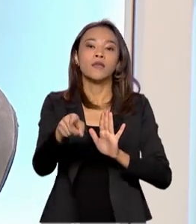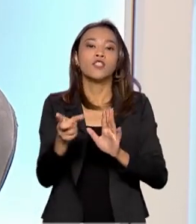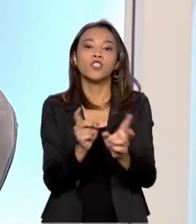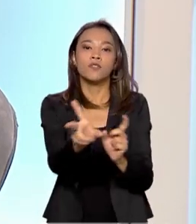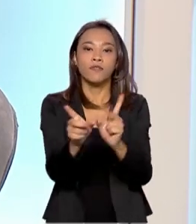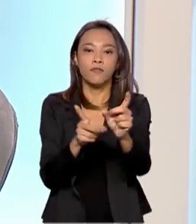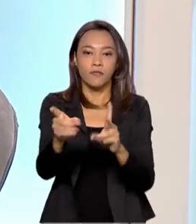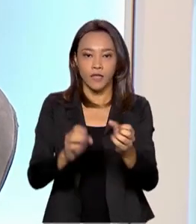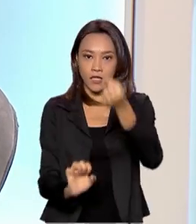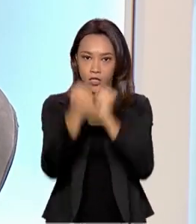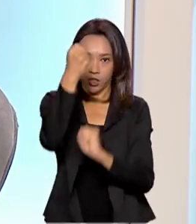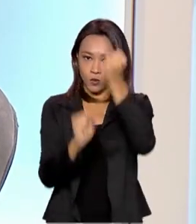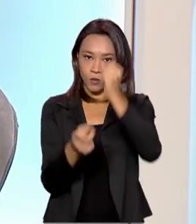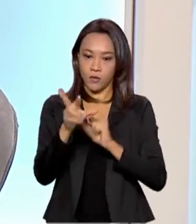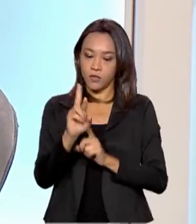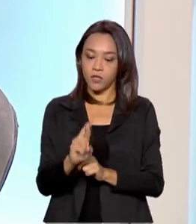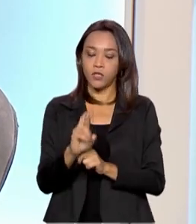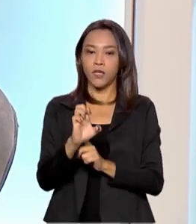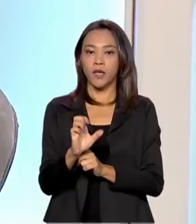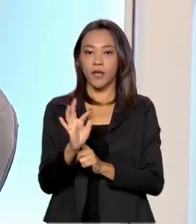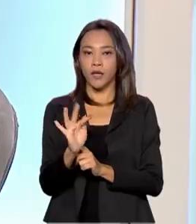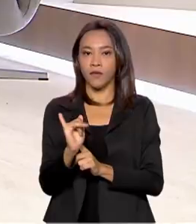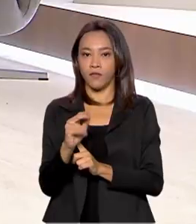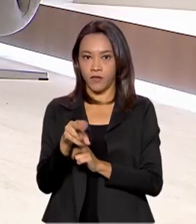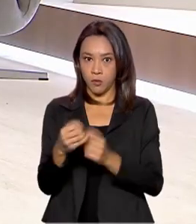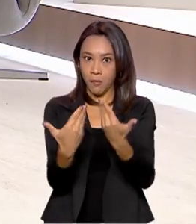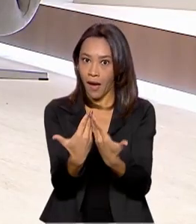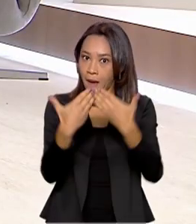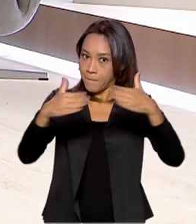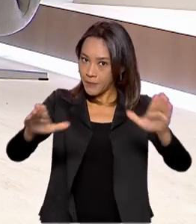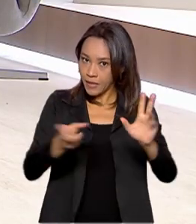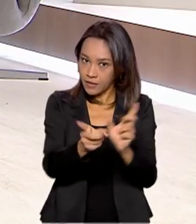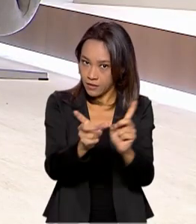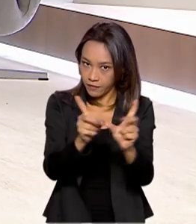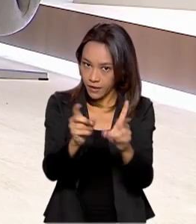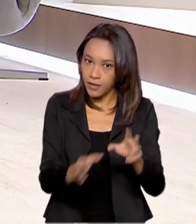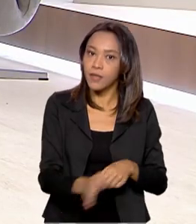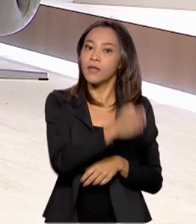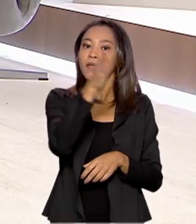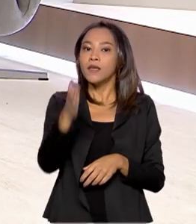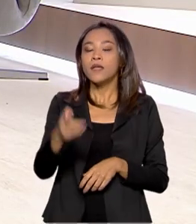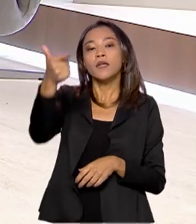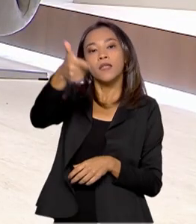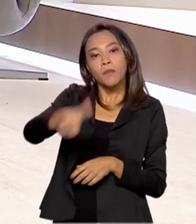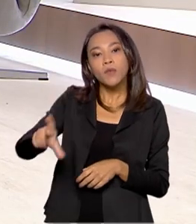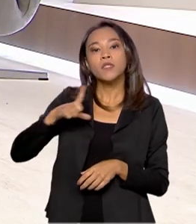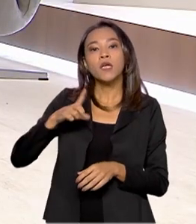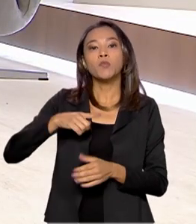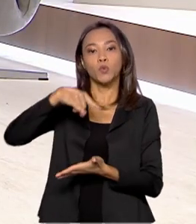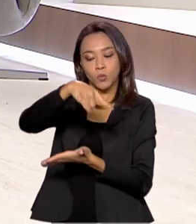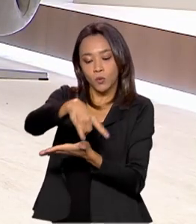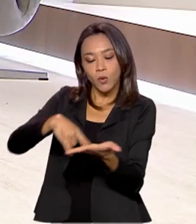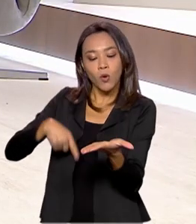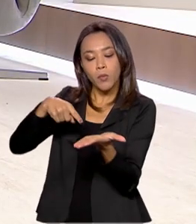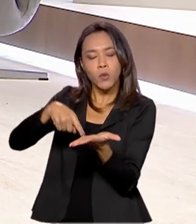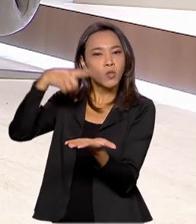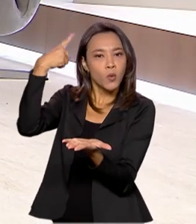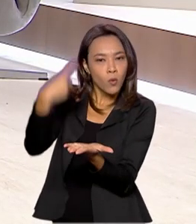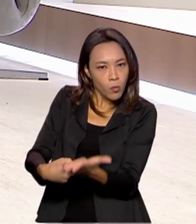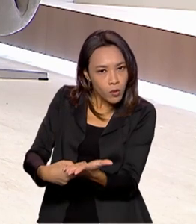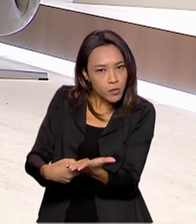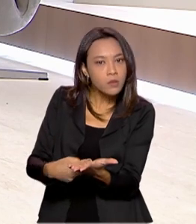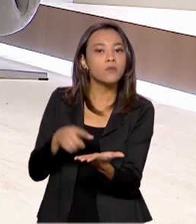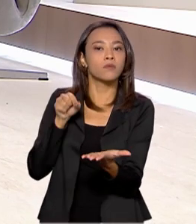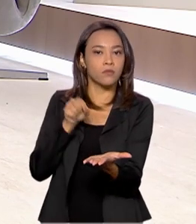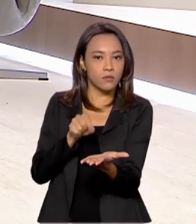para promover essa abertura do mercado de refino. Em seguida, nós temos um termo de compromisso de cessação